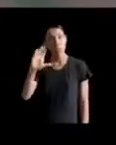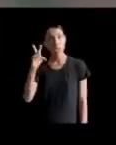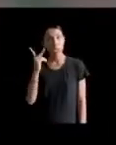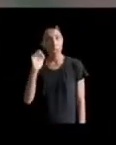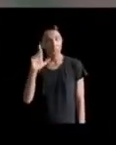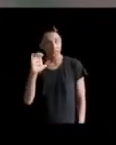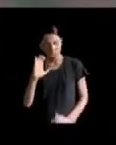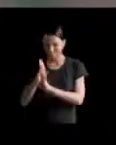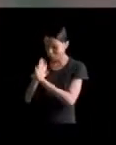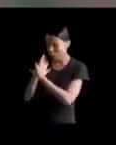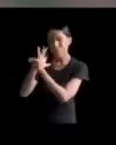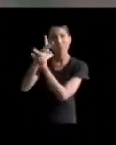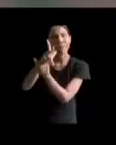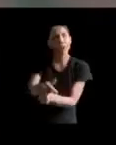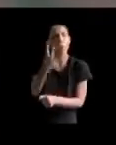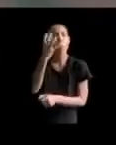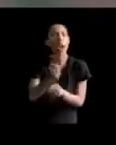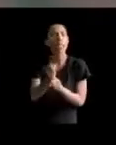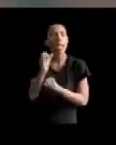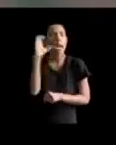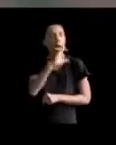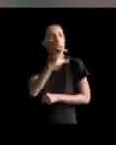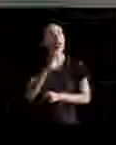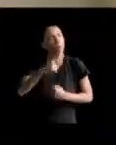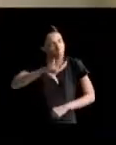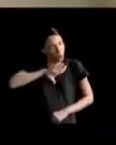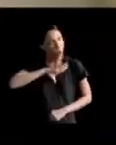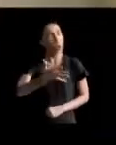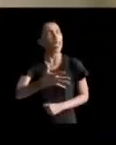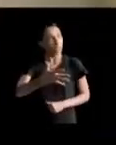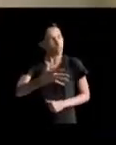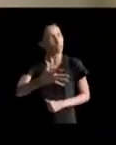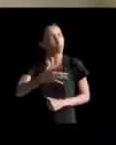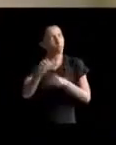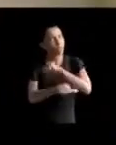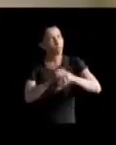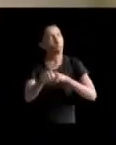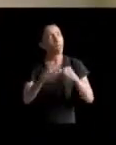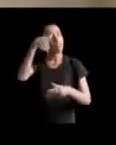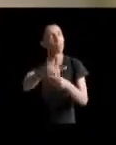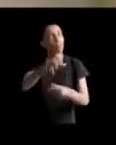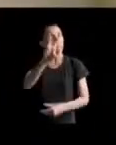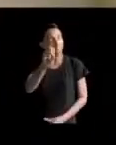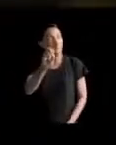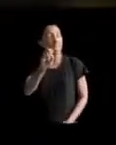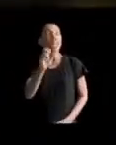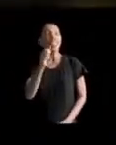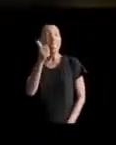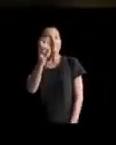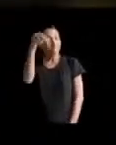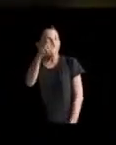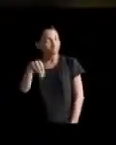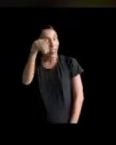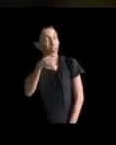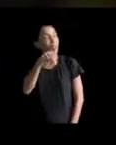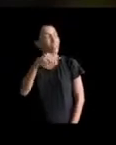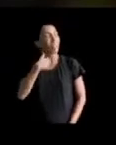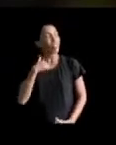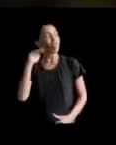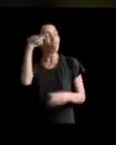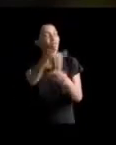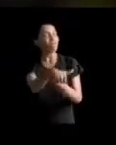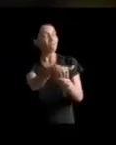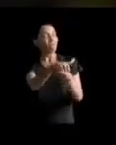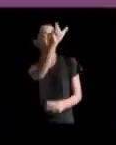um fundo municipal que vai zerar essa fila em quatro anos. É preciso coragem para mudar. Vote 50. No dia 15 de novembro, eu